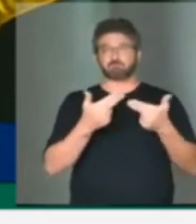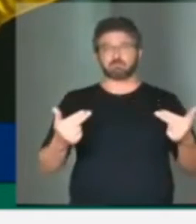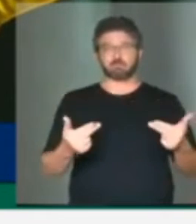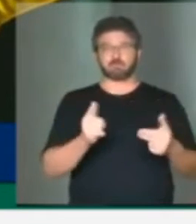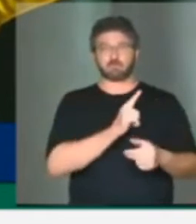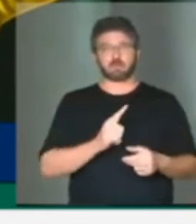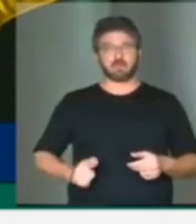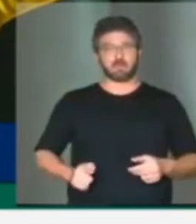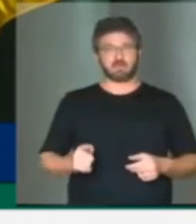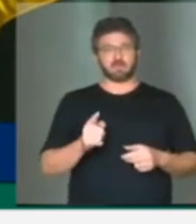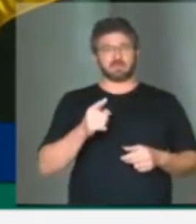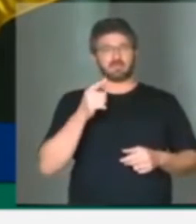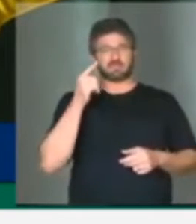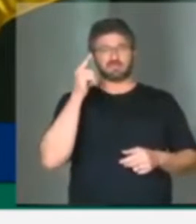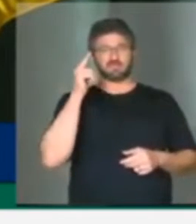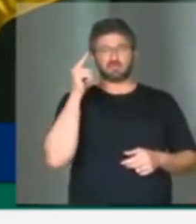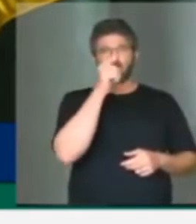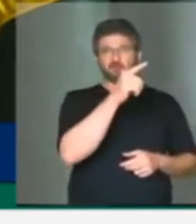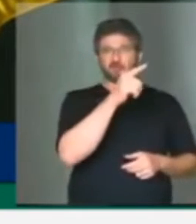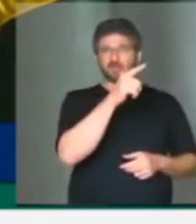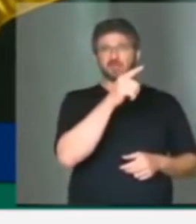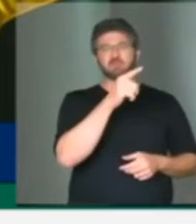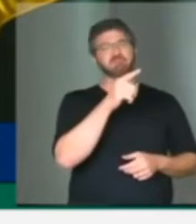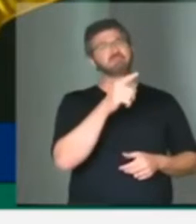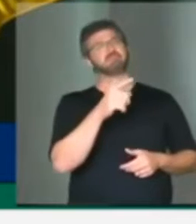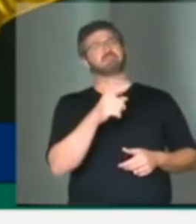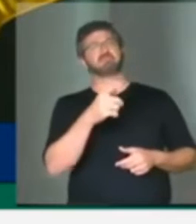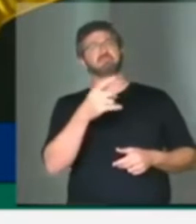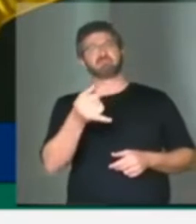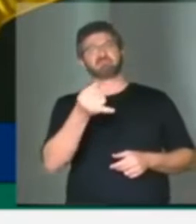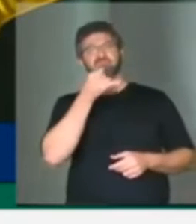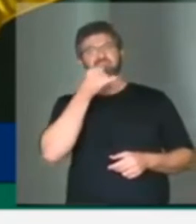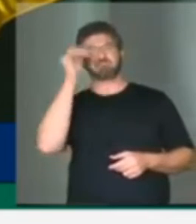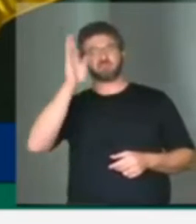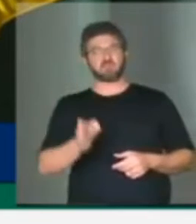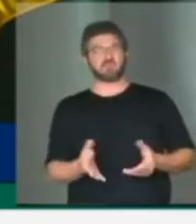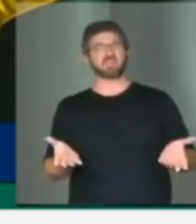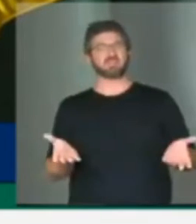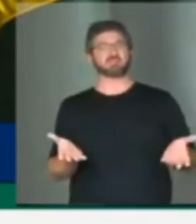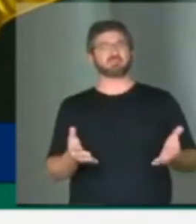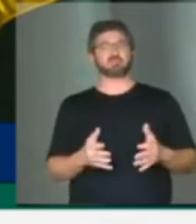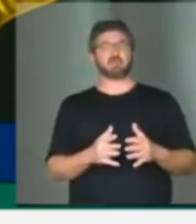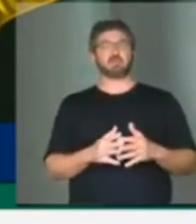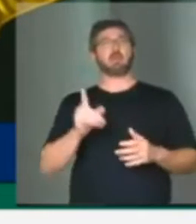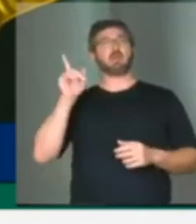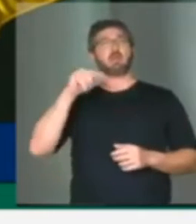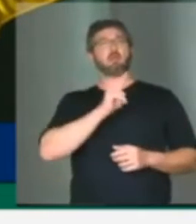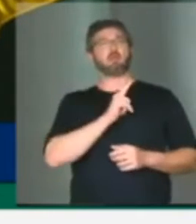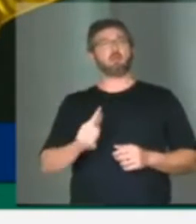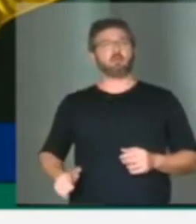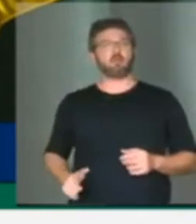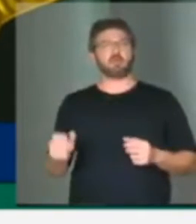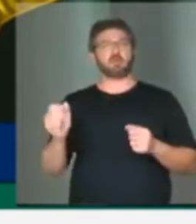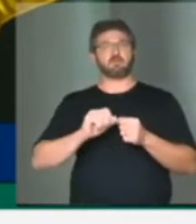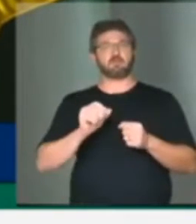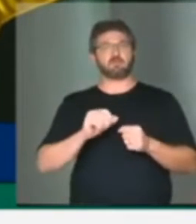governo é um governo que tem infelicitado o país. É um governo que promoveu